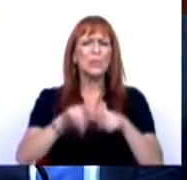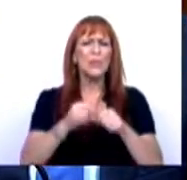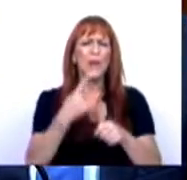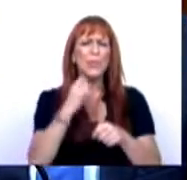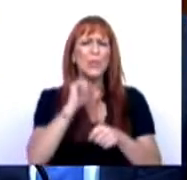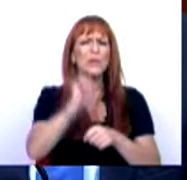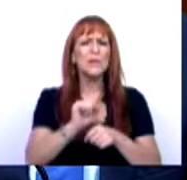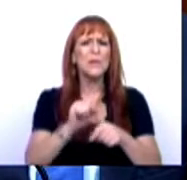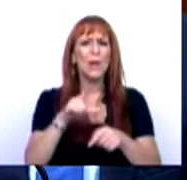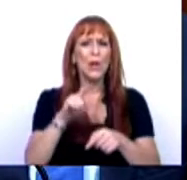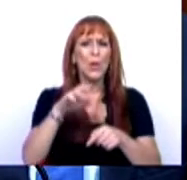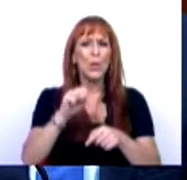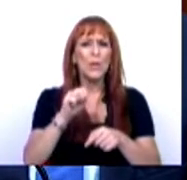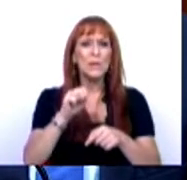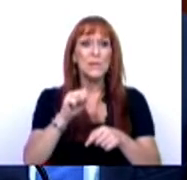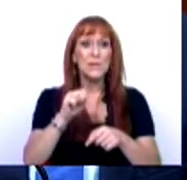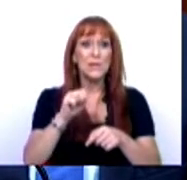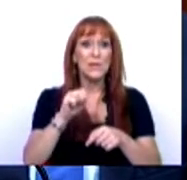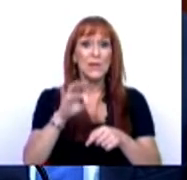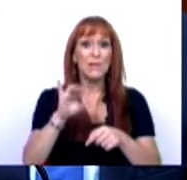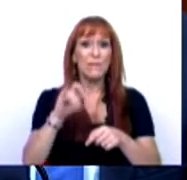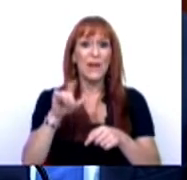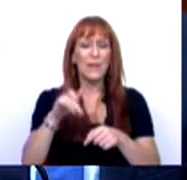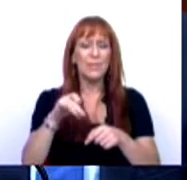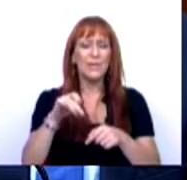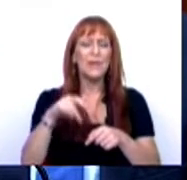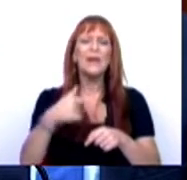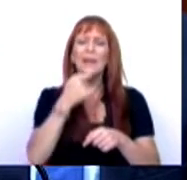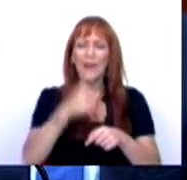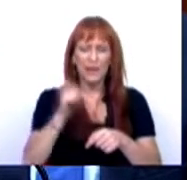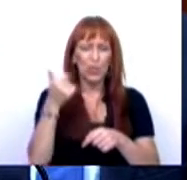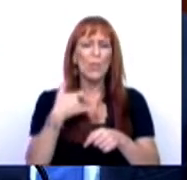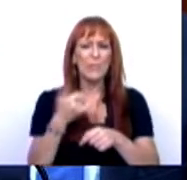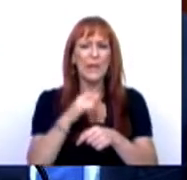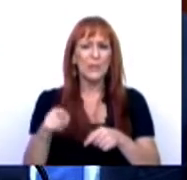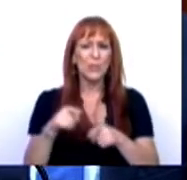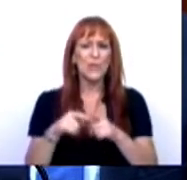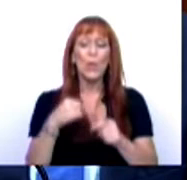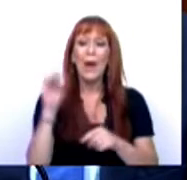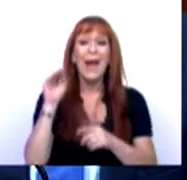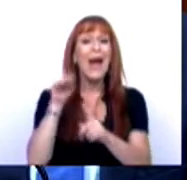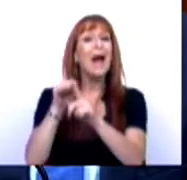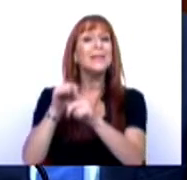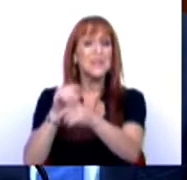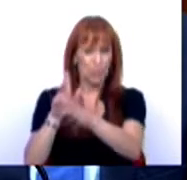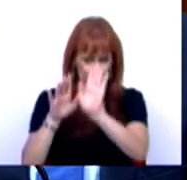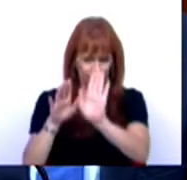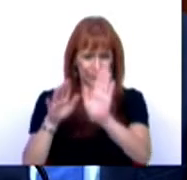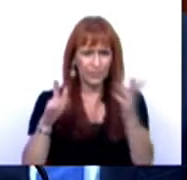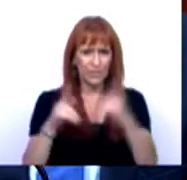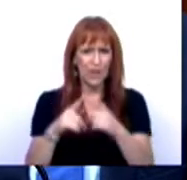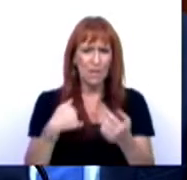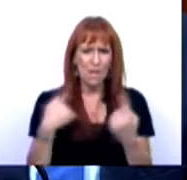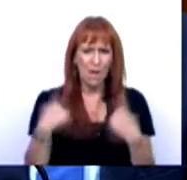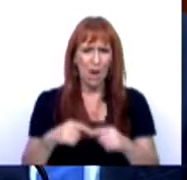Luís Filipe Brandão, do PS, Filipe Neto Brandão, queria chamar a atenção de que estamos,